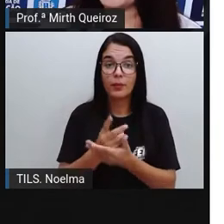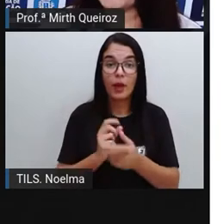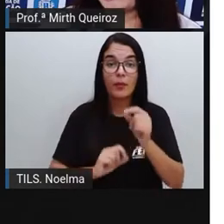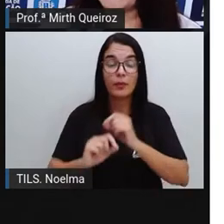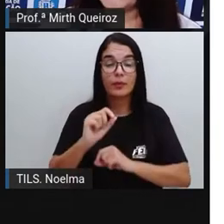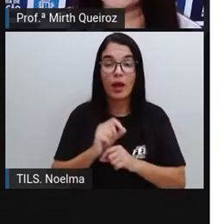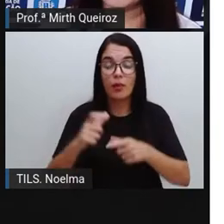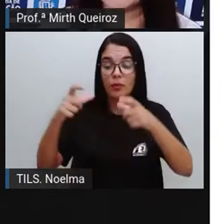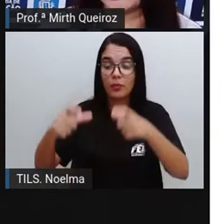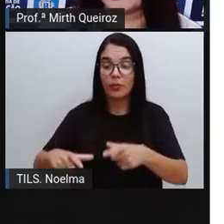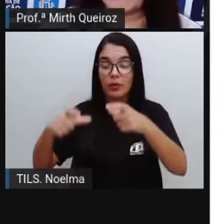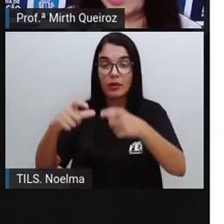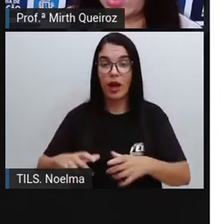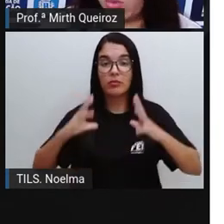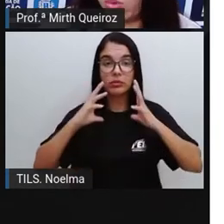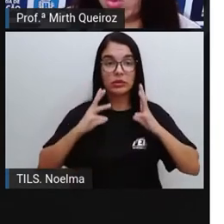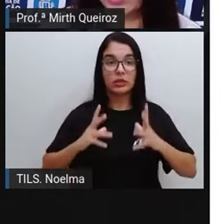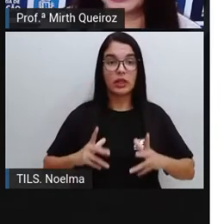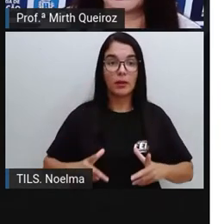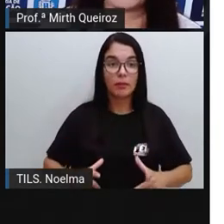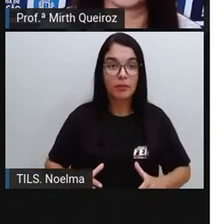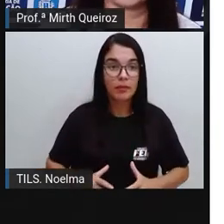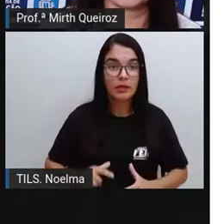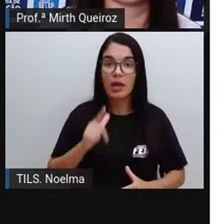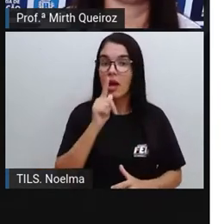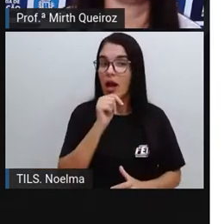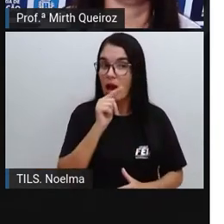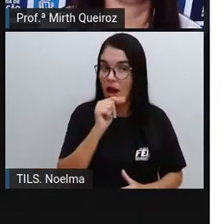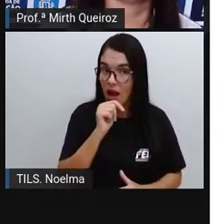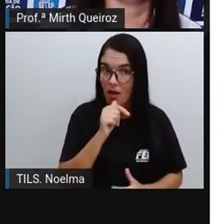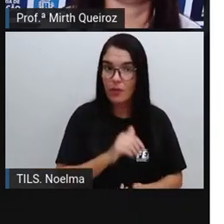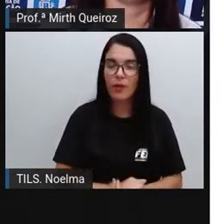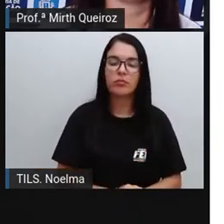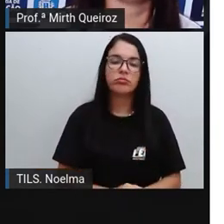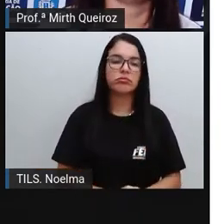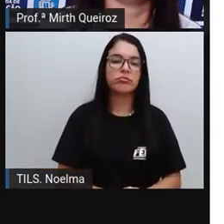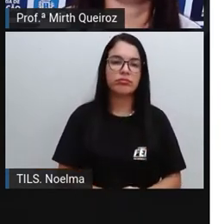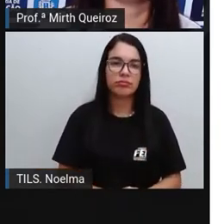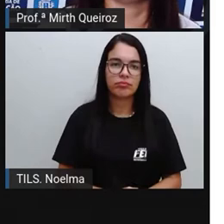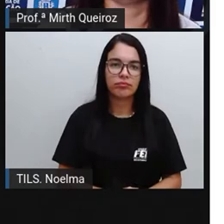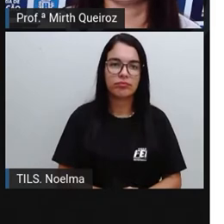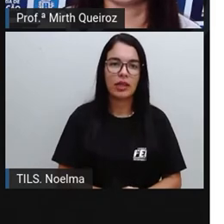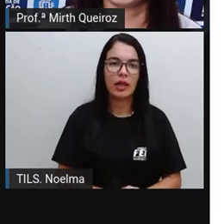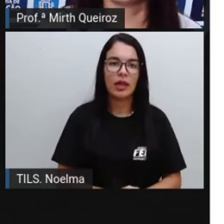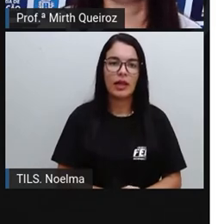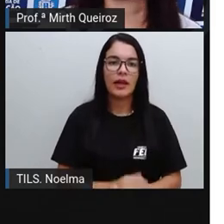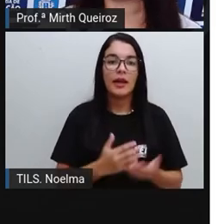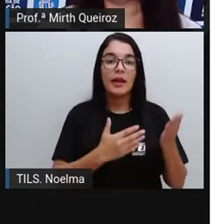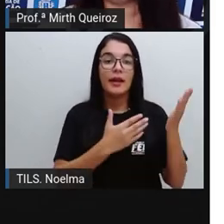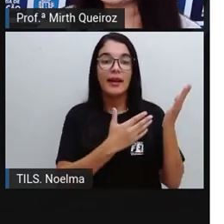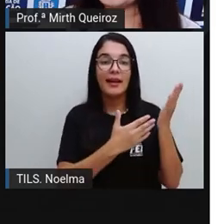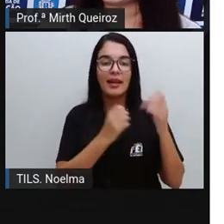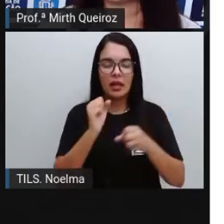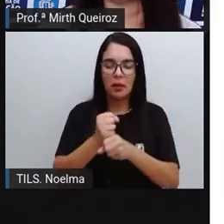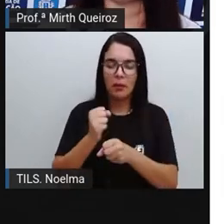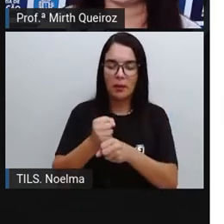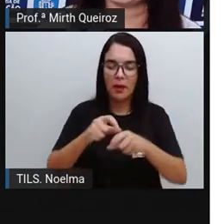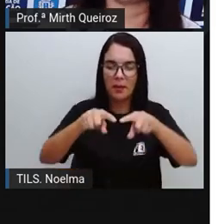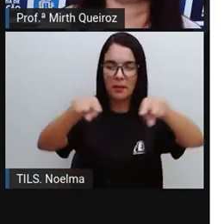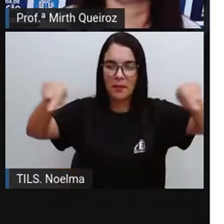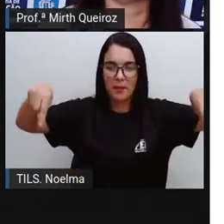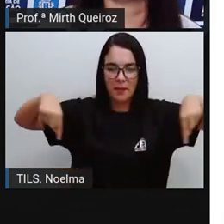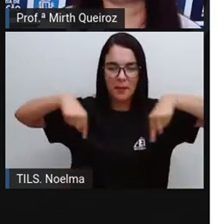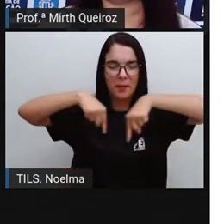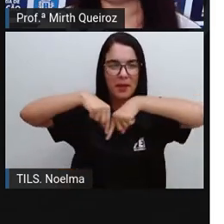tratamento de água e esgoto Que tem a ver aí com o saneamento básico Também é um tipo de serviço público Construir praças e